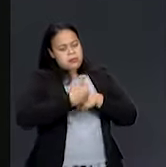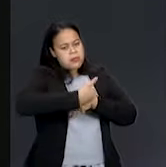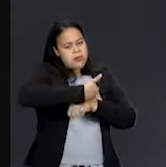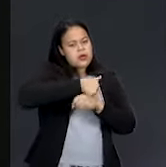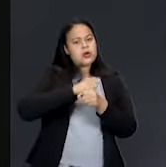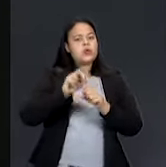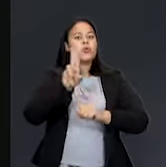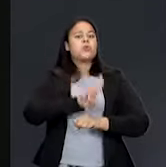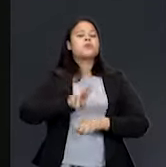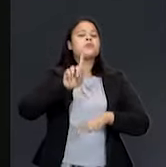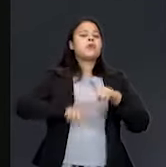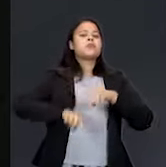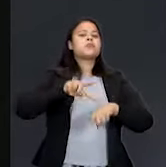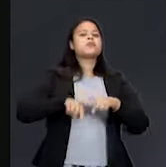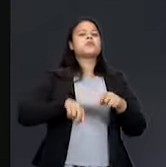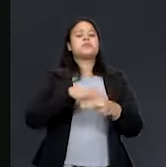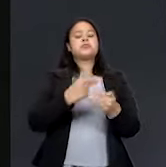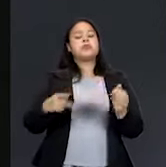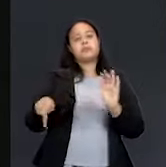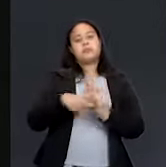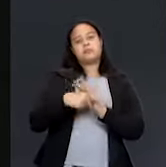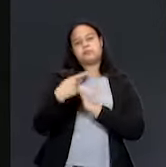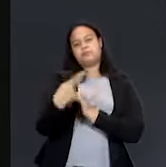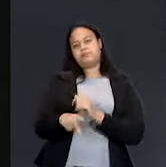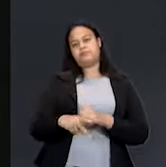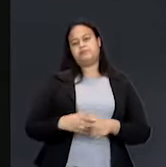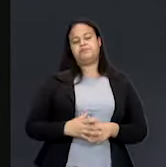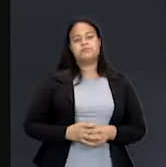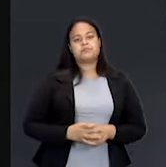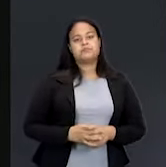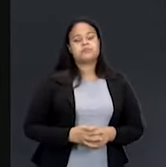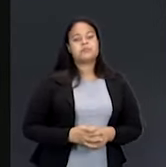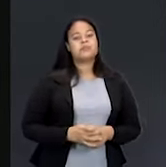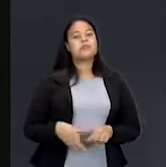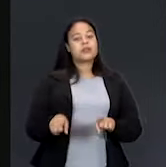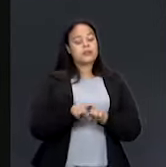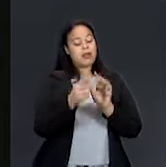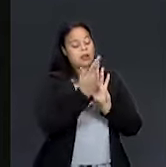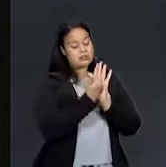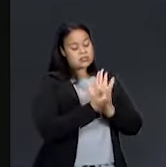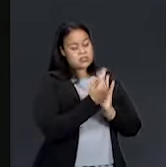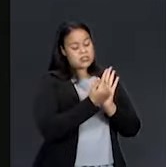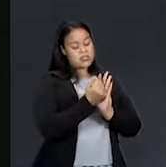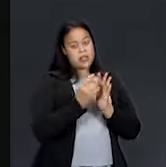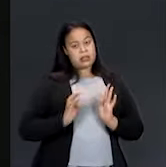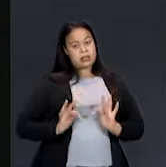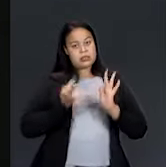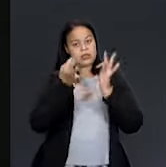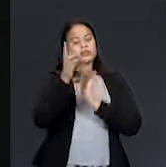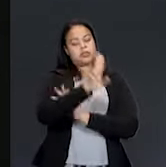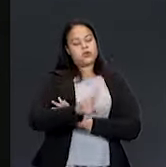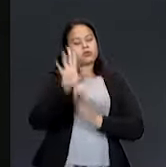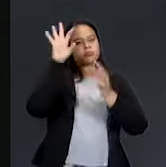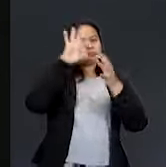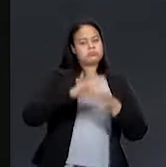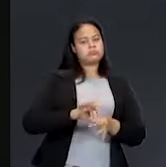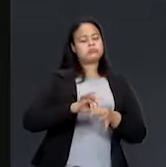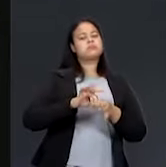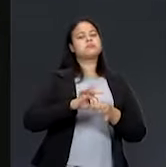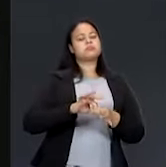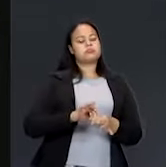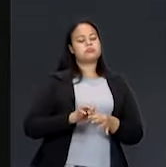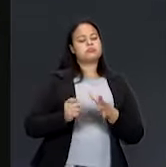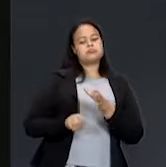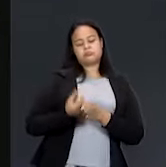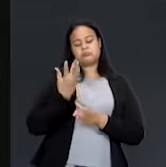com instrumentos e materiais especiais. Ao contrário do desenho, os procedimentos técnicos, empregados na gravura, permitem a